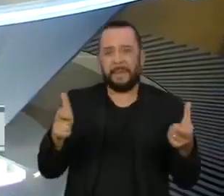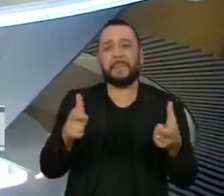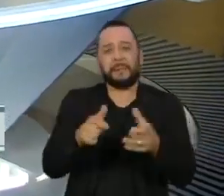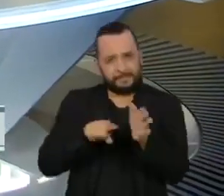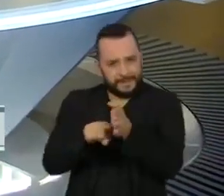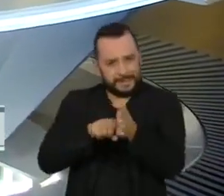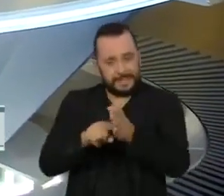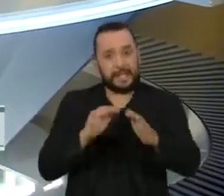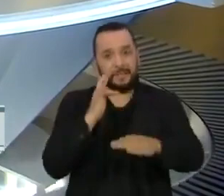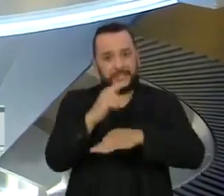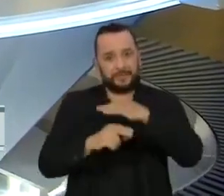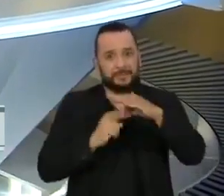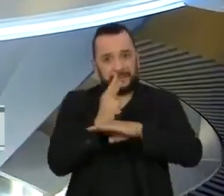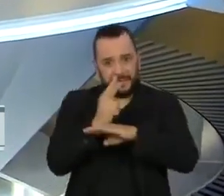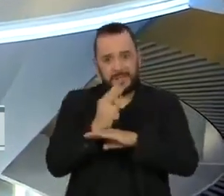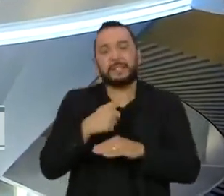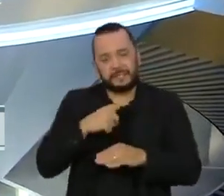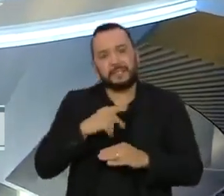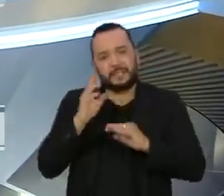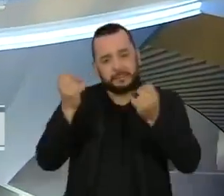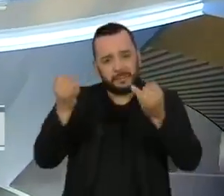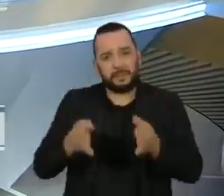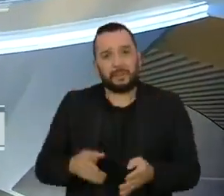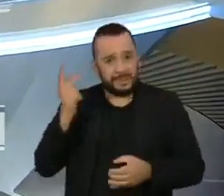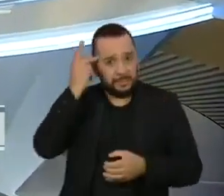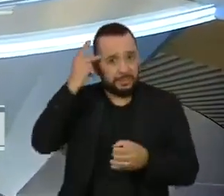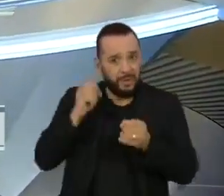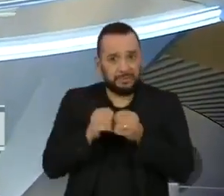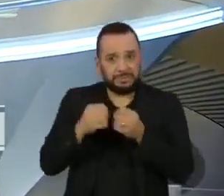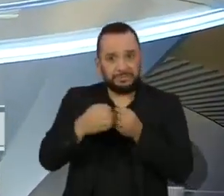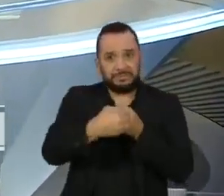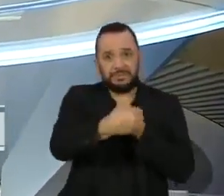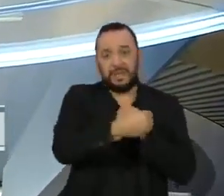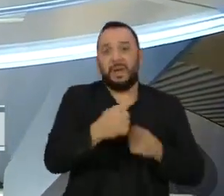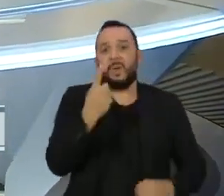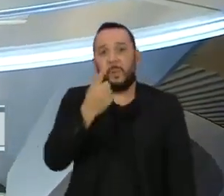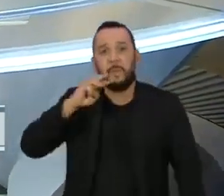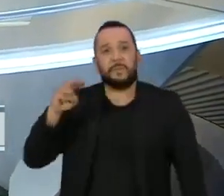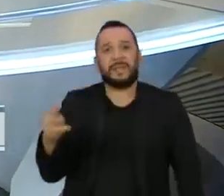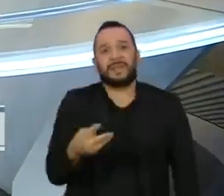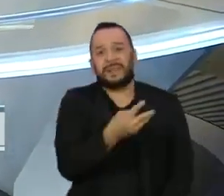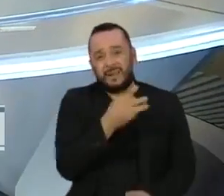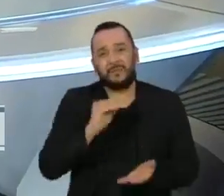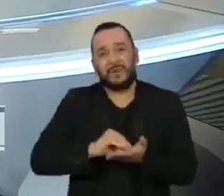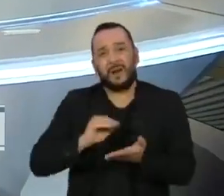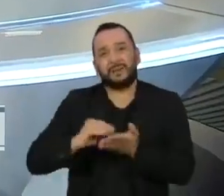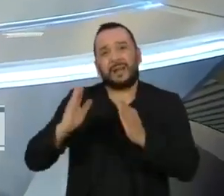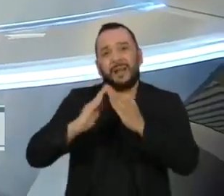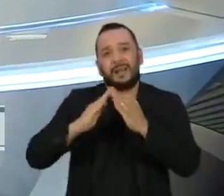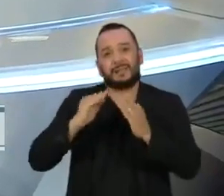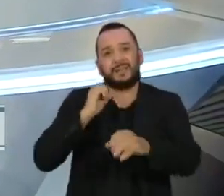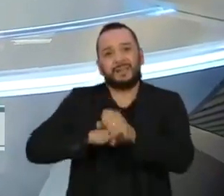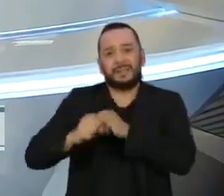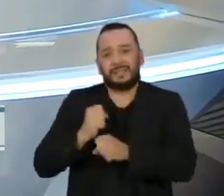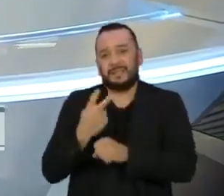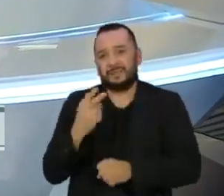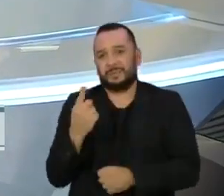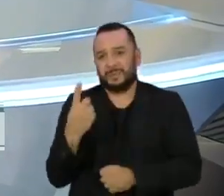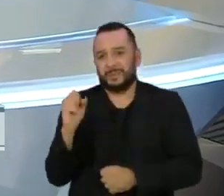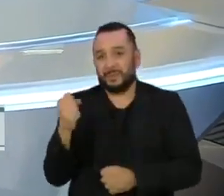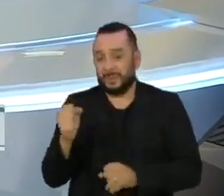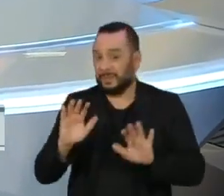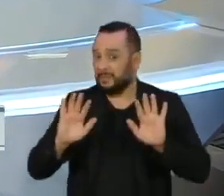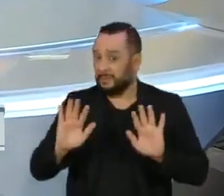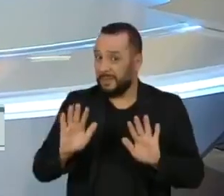Getúlio Vargas, o déficit na região metropolitana de São Paulo superava 1 milhão de moradias em 2018. Mas a